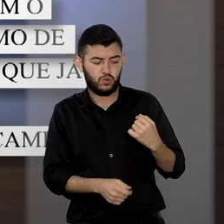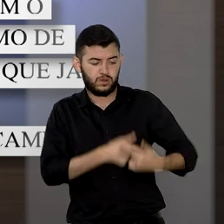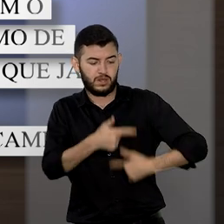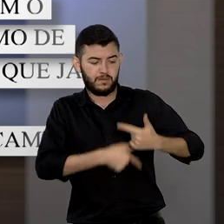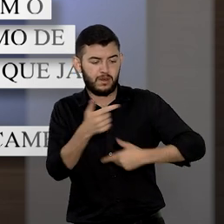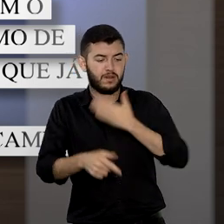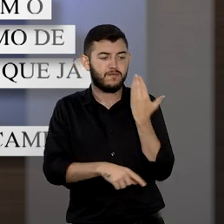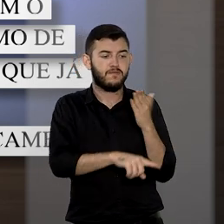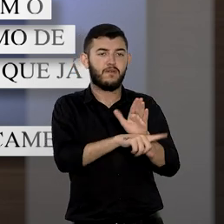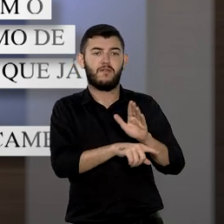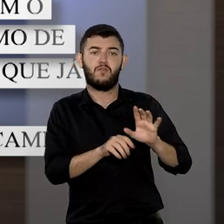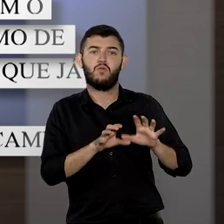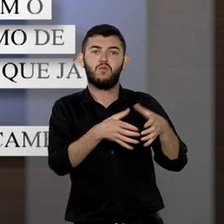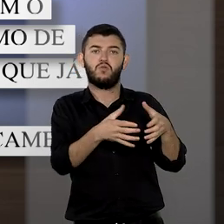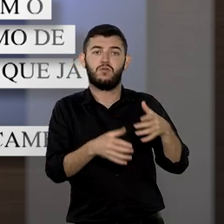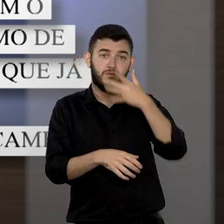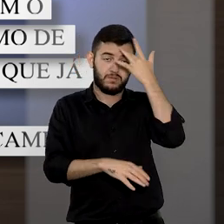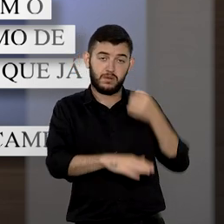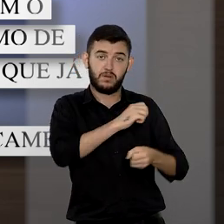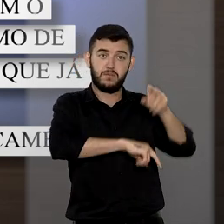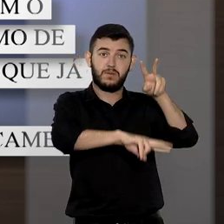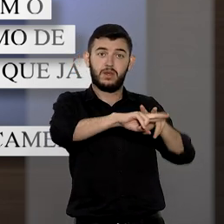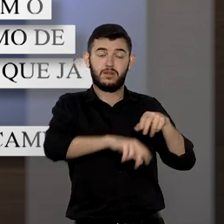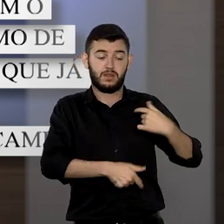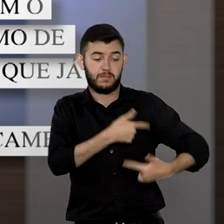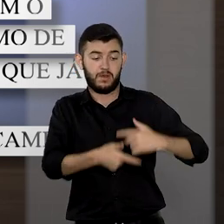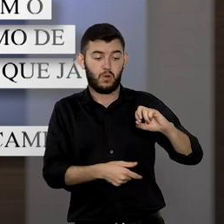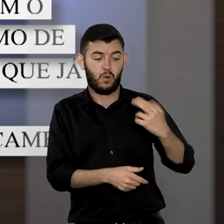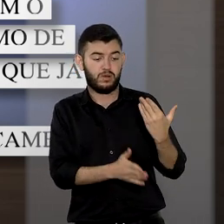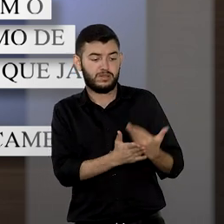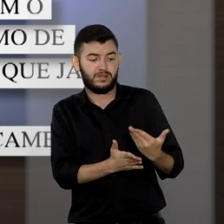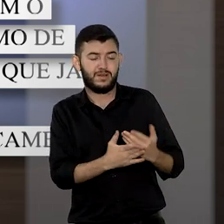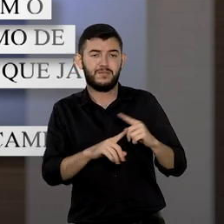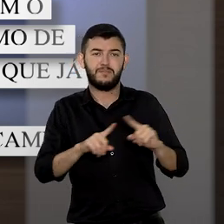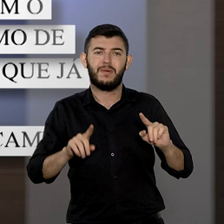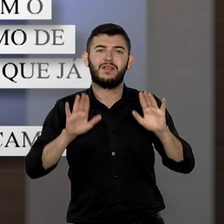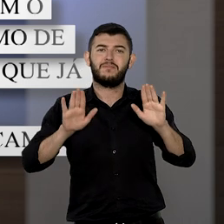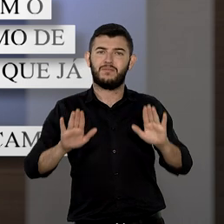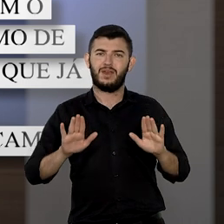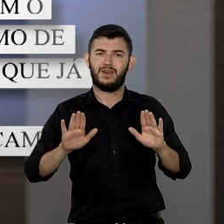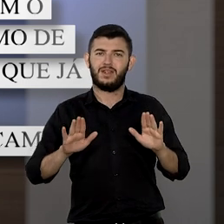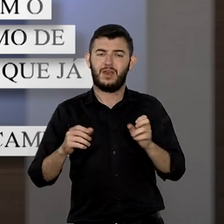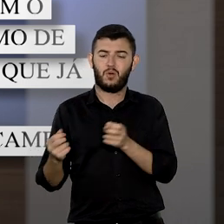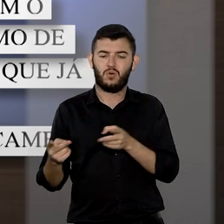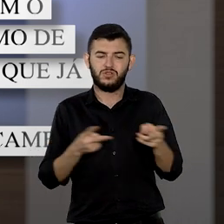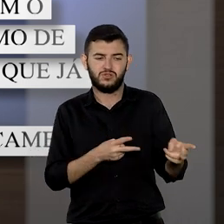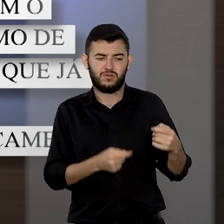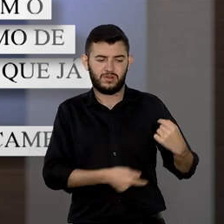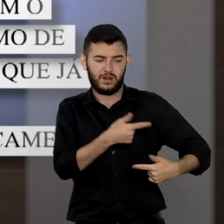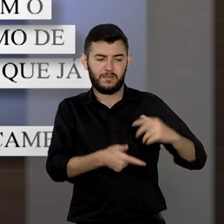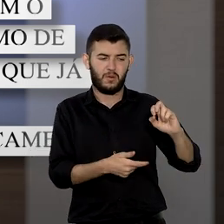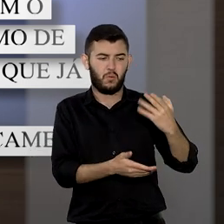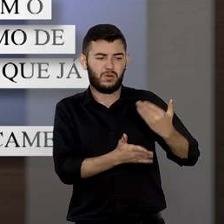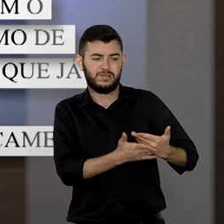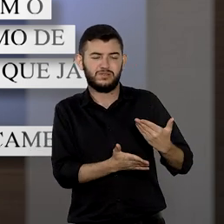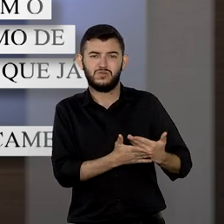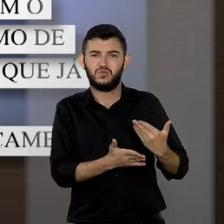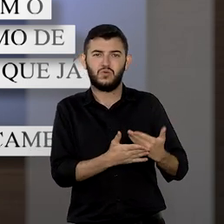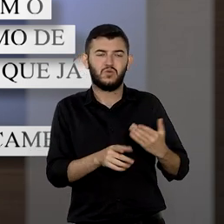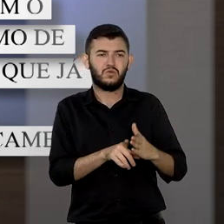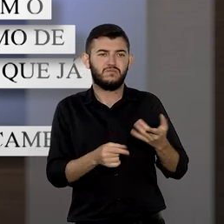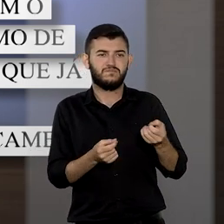em favor dos presos que já estavam trabalhando ou estudando e se viram impossibilitados de continuar seus afazeres